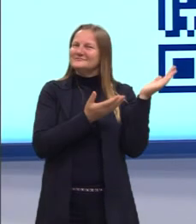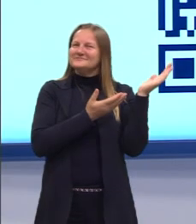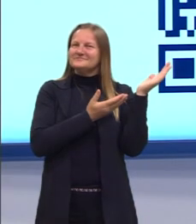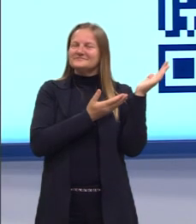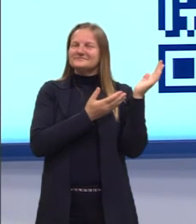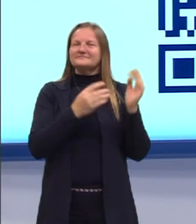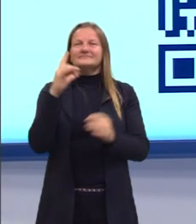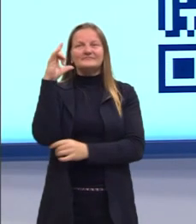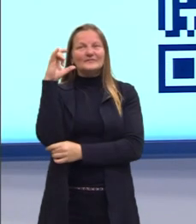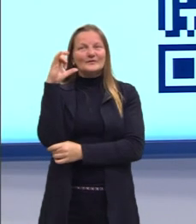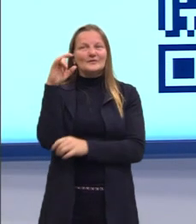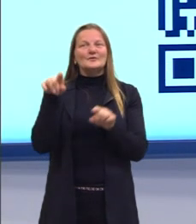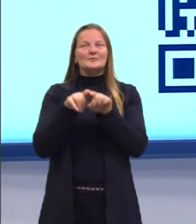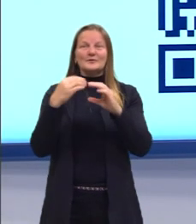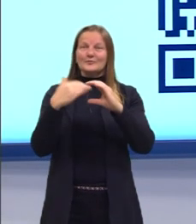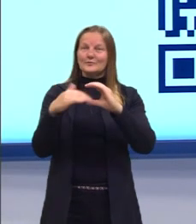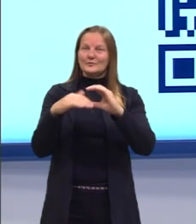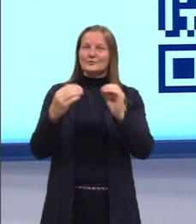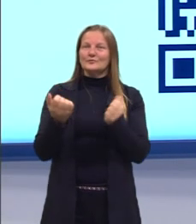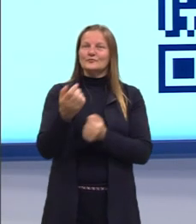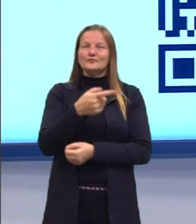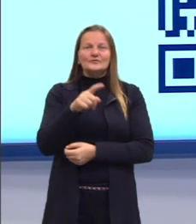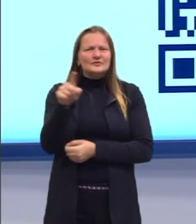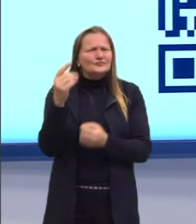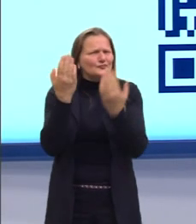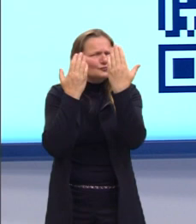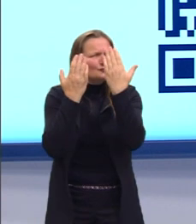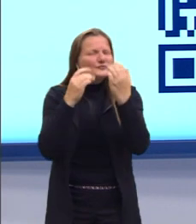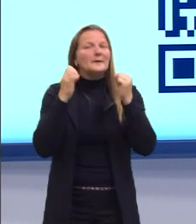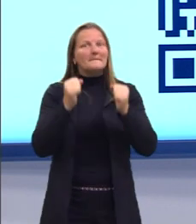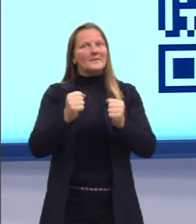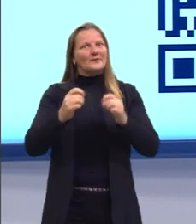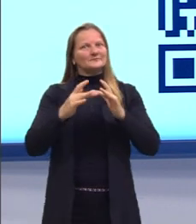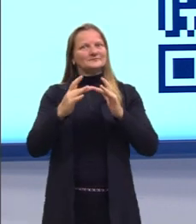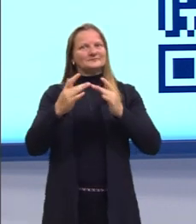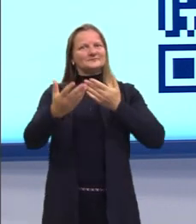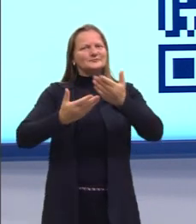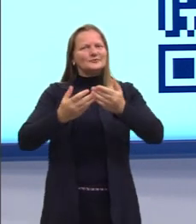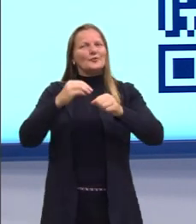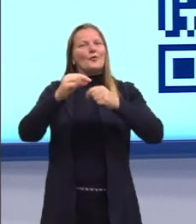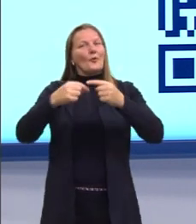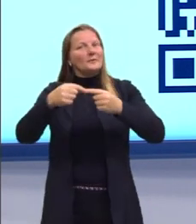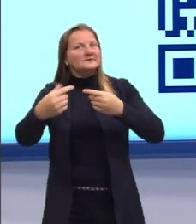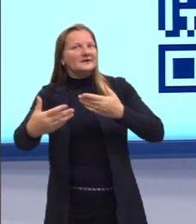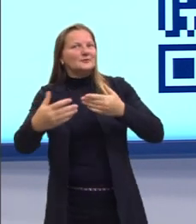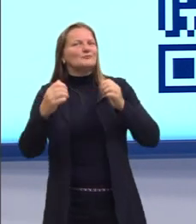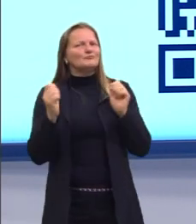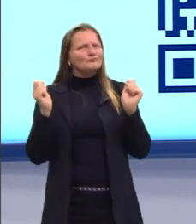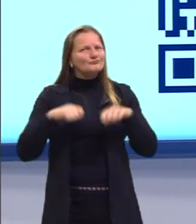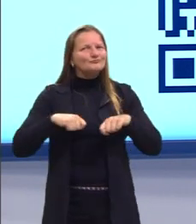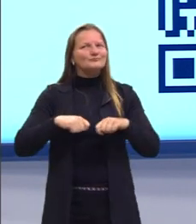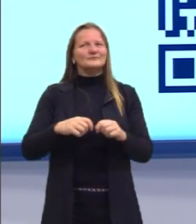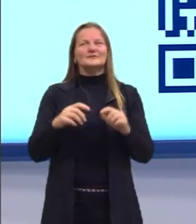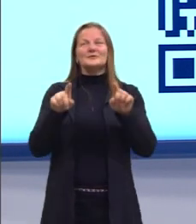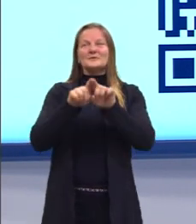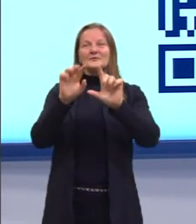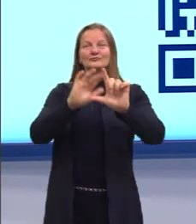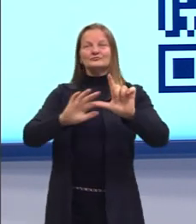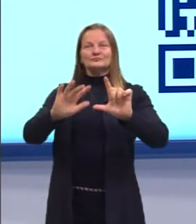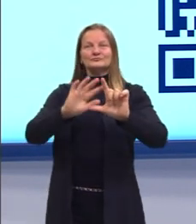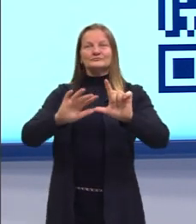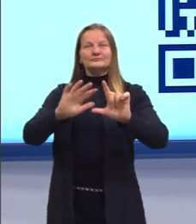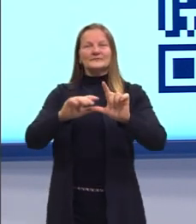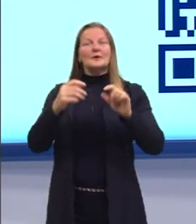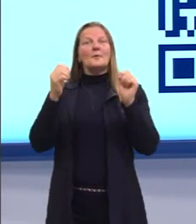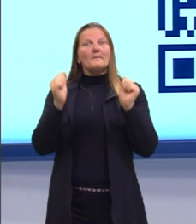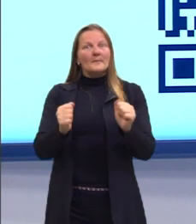o Instagram e o e-mail se vocês tiverem dúvidas, quiserem deixar algum comentário e também no QR Code para